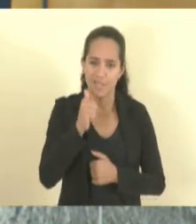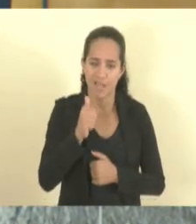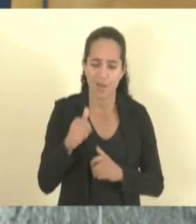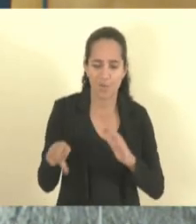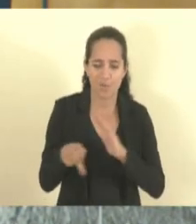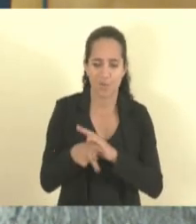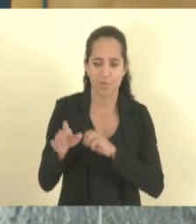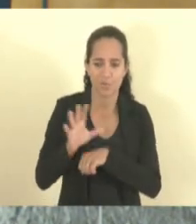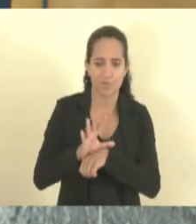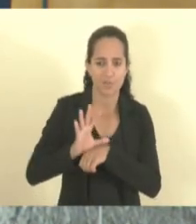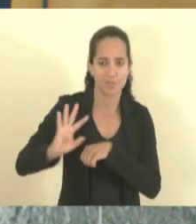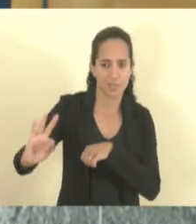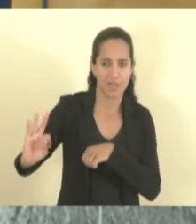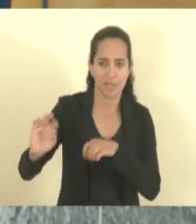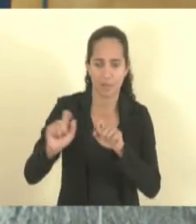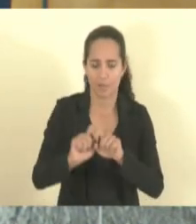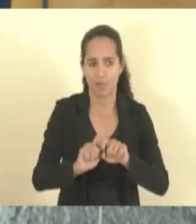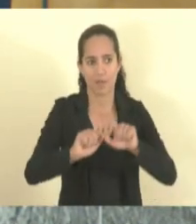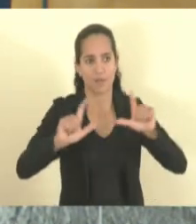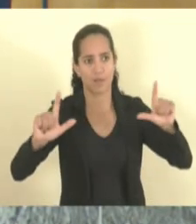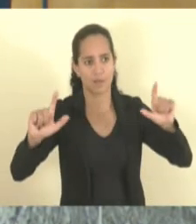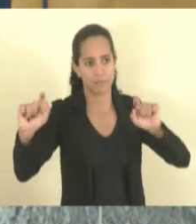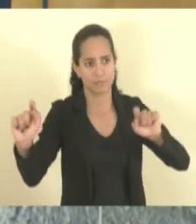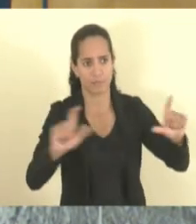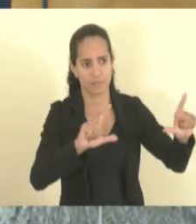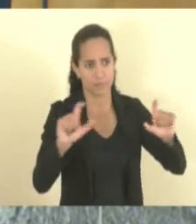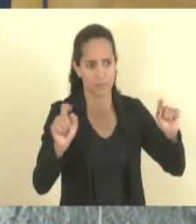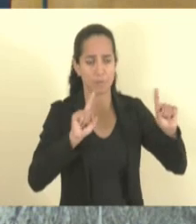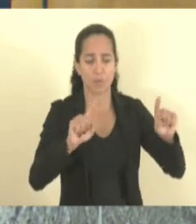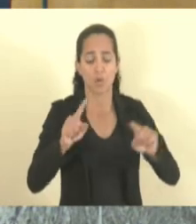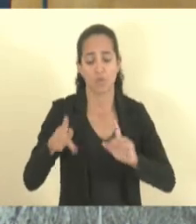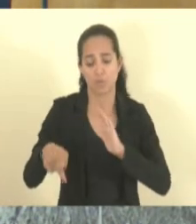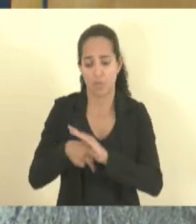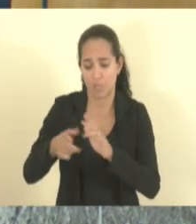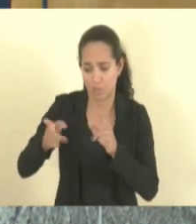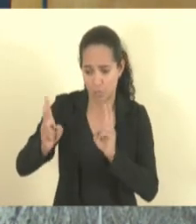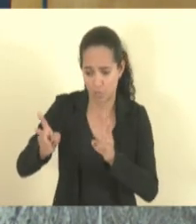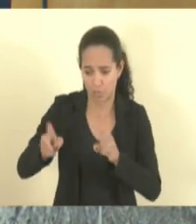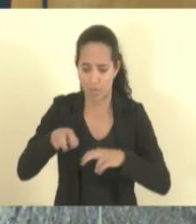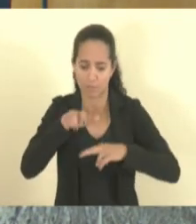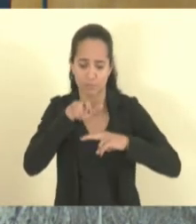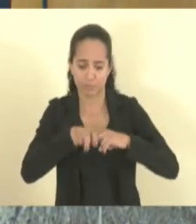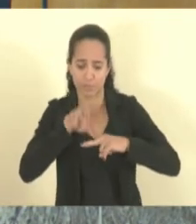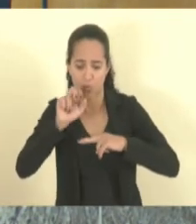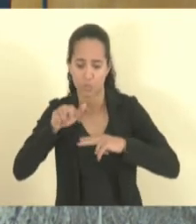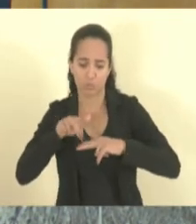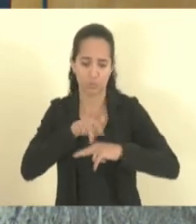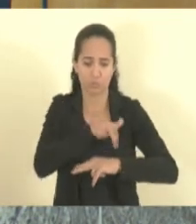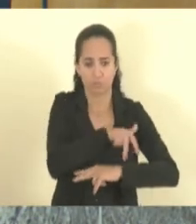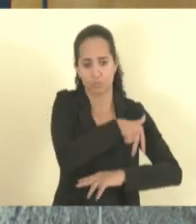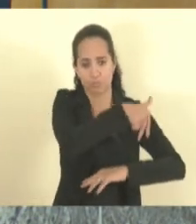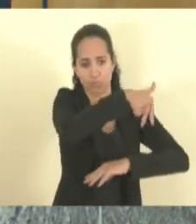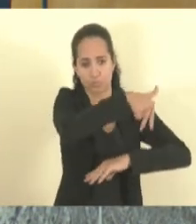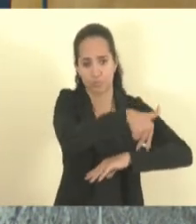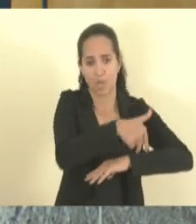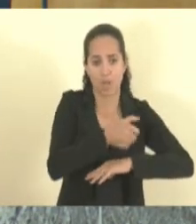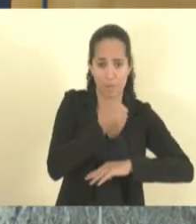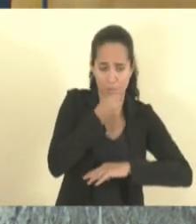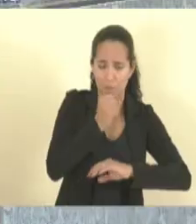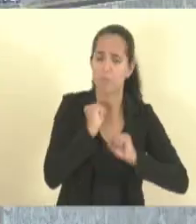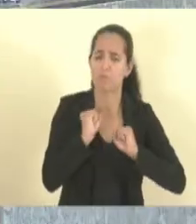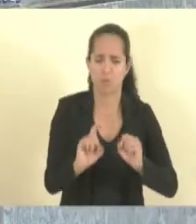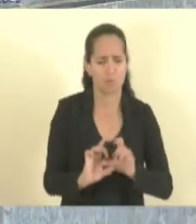apresentação. Obrigado. Se quiser falar daqui, pode falar daqui. Se quiser falar do púlpito, fique à vontade. Daí é só ligar o microfone.